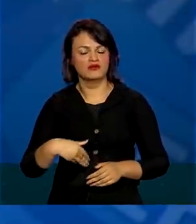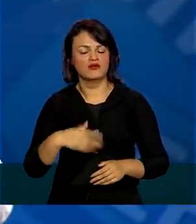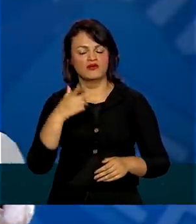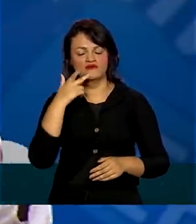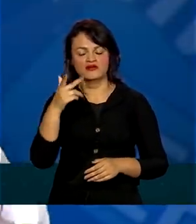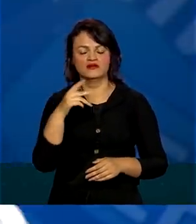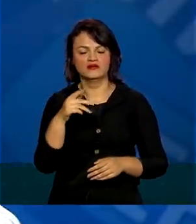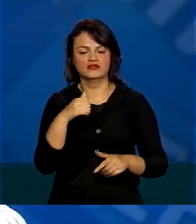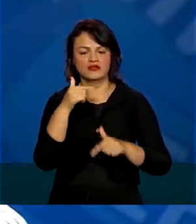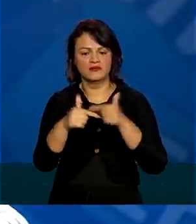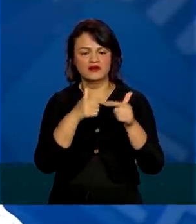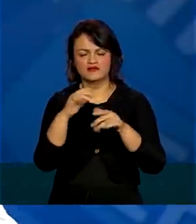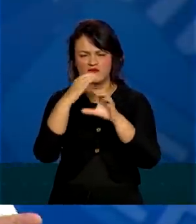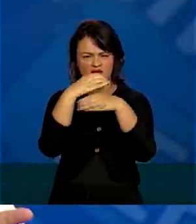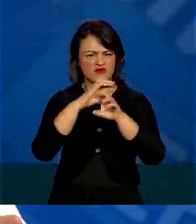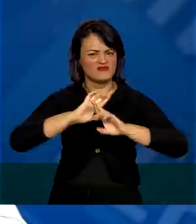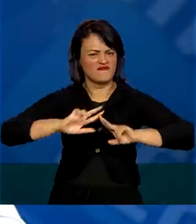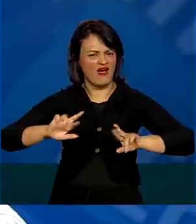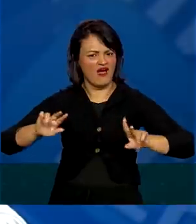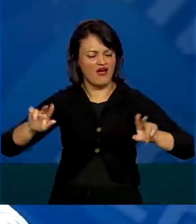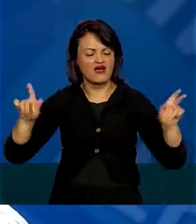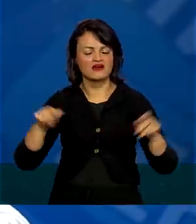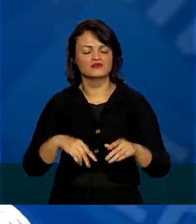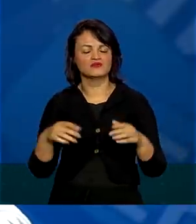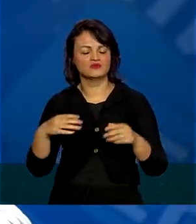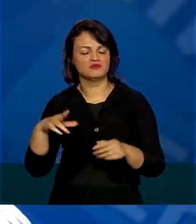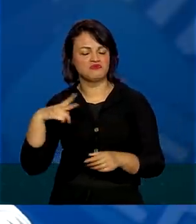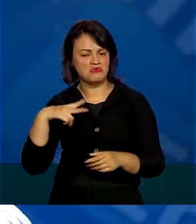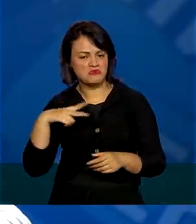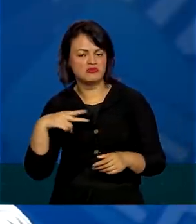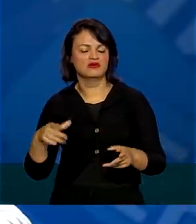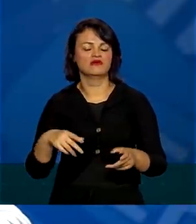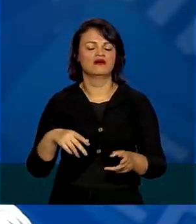pool de laboratórios públicos e privados